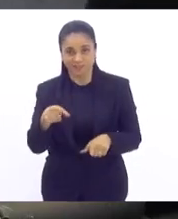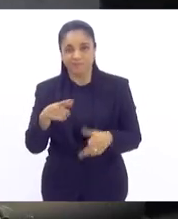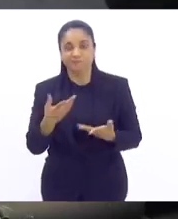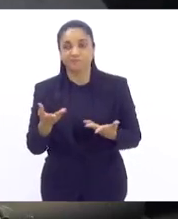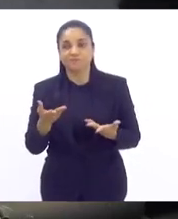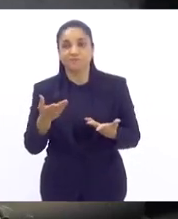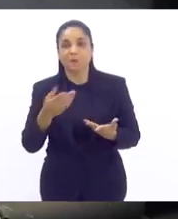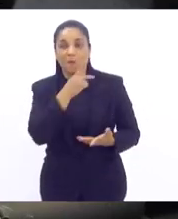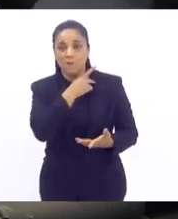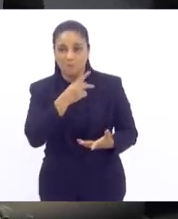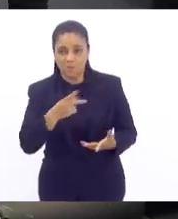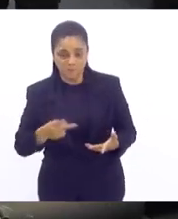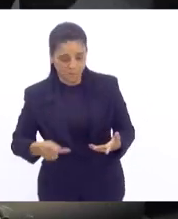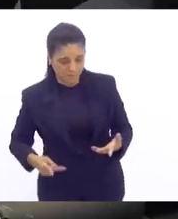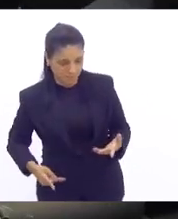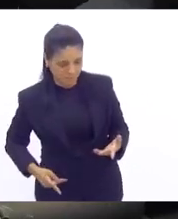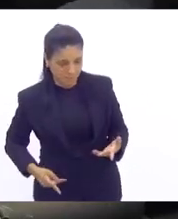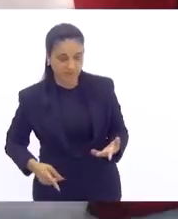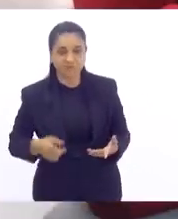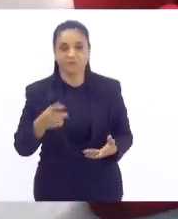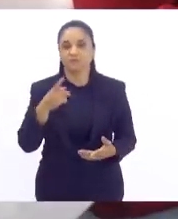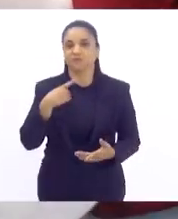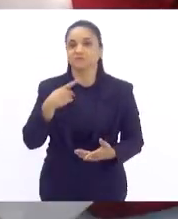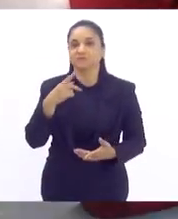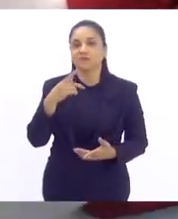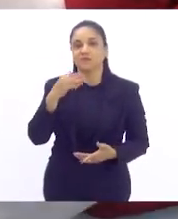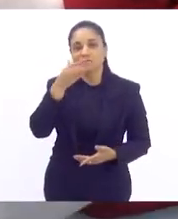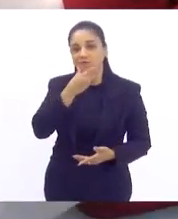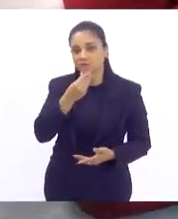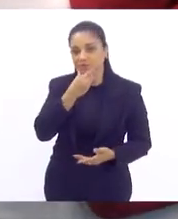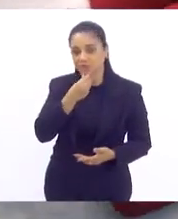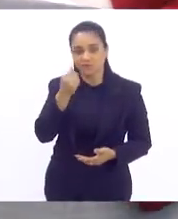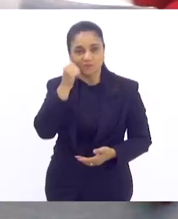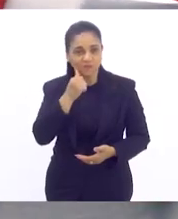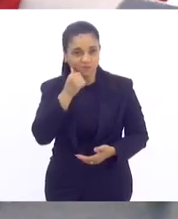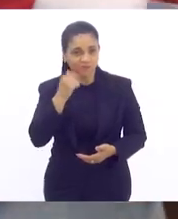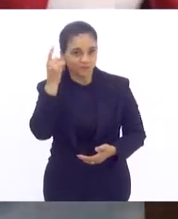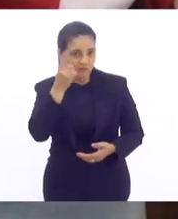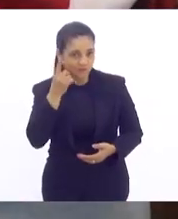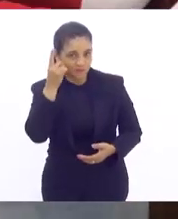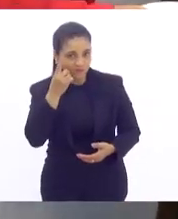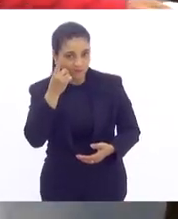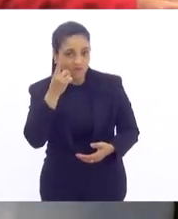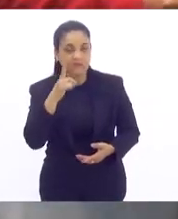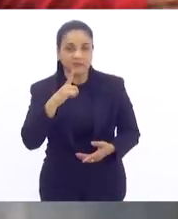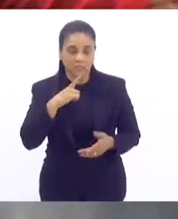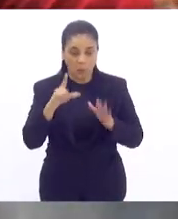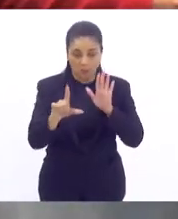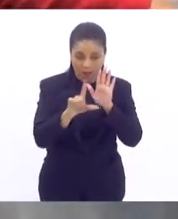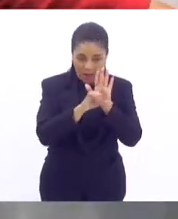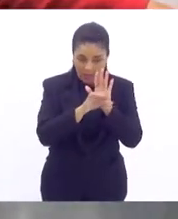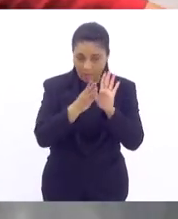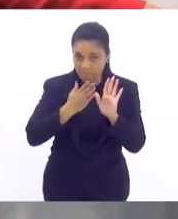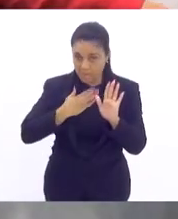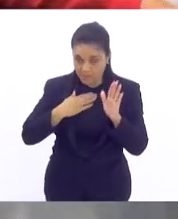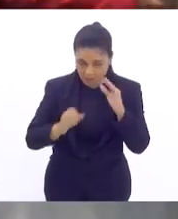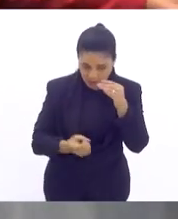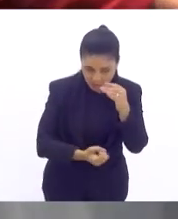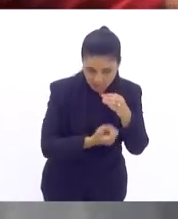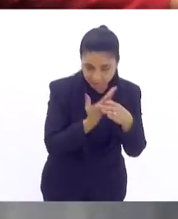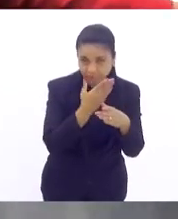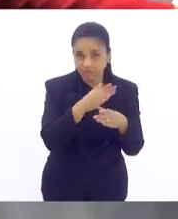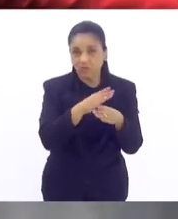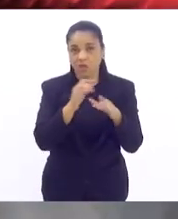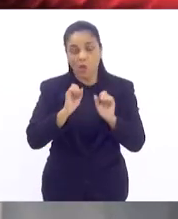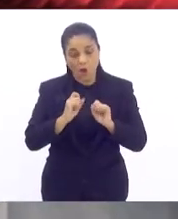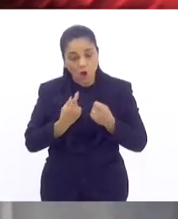Exª. senhores e senhoras deputados. O que ocorre é o seguinte, existe uma lei de minha autoria, que é a lei